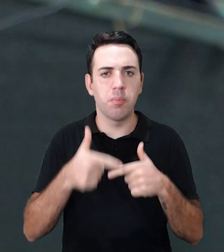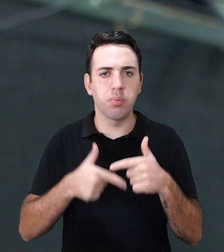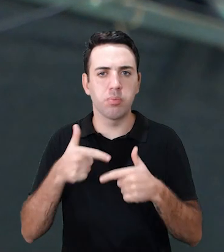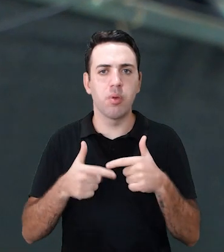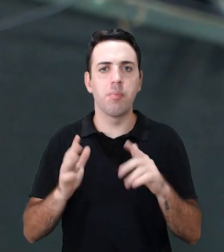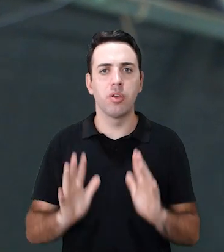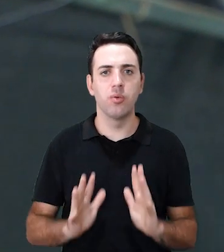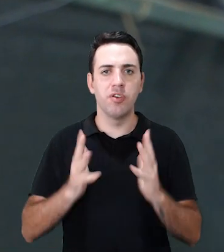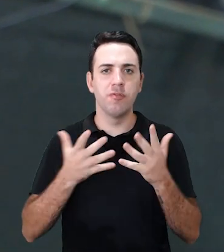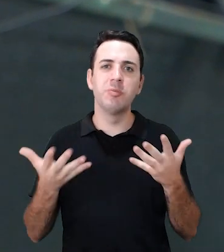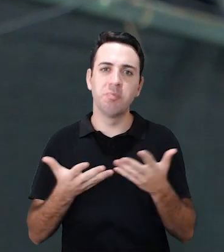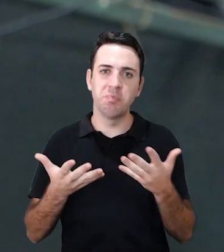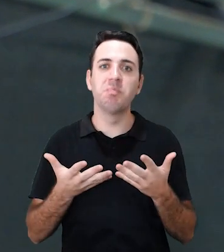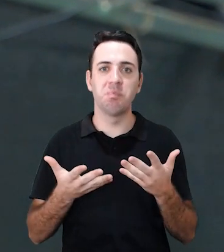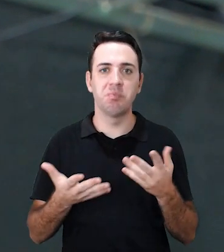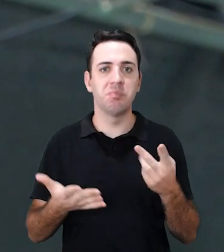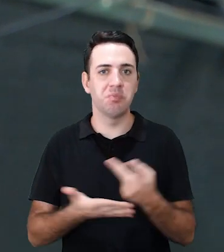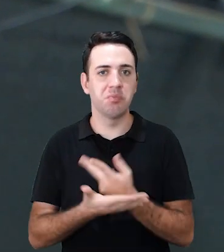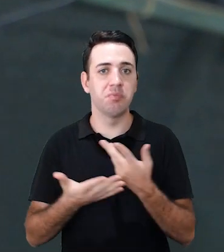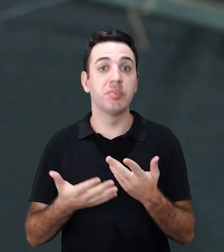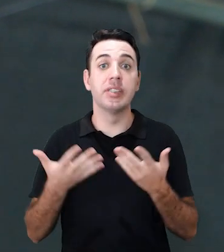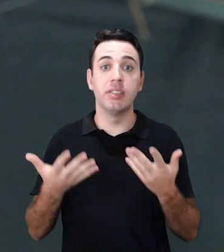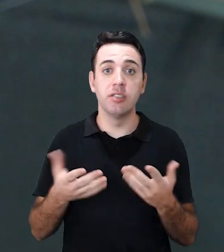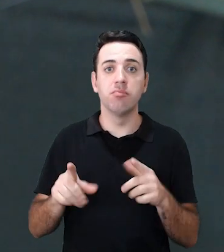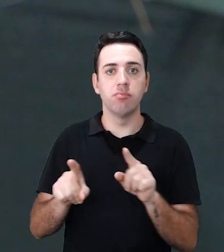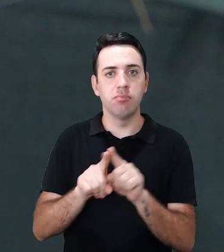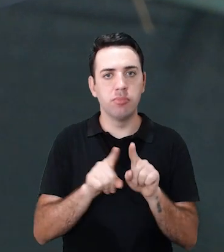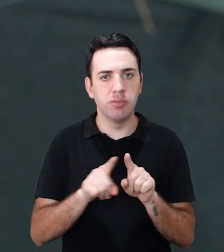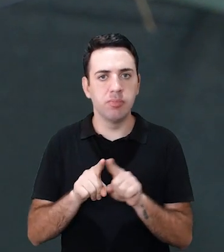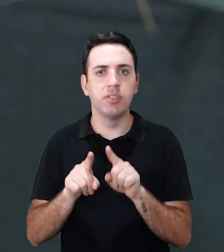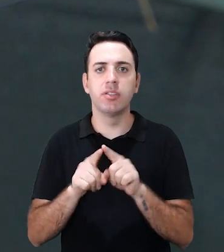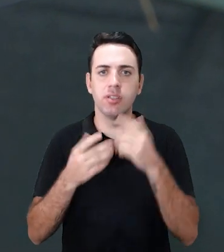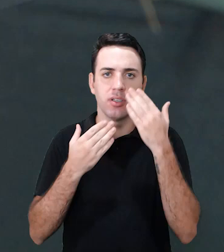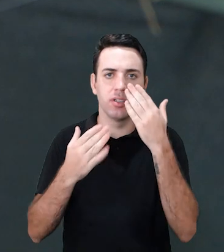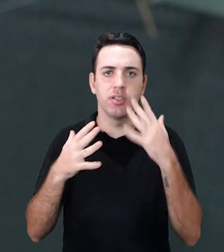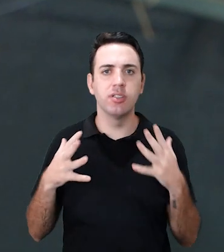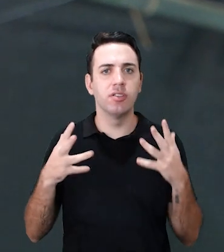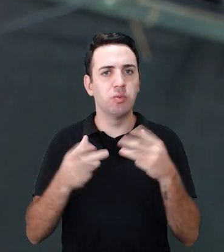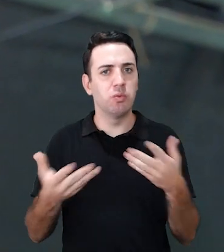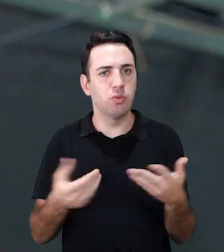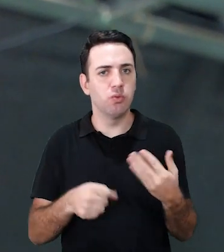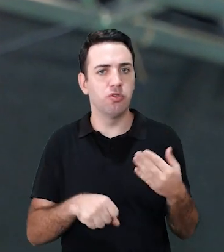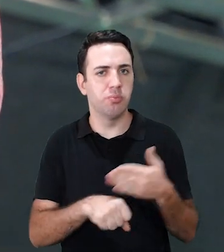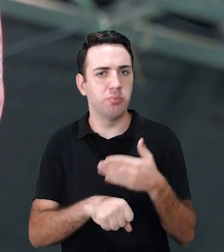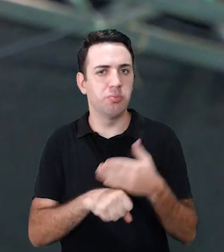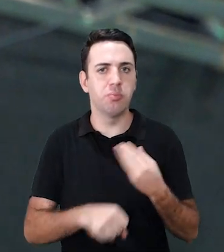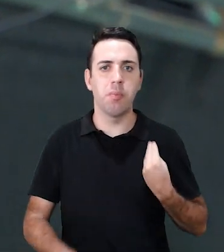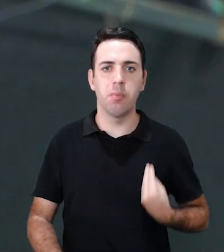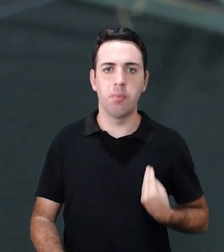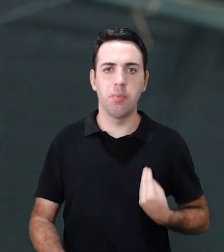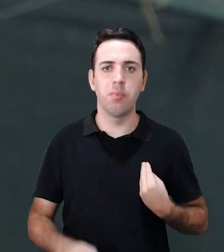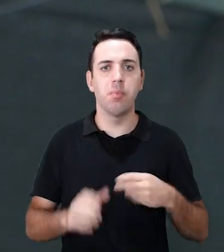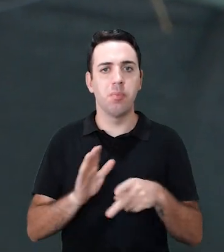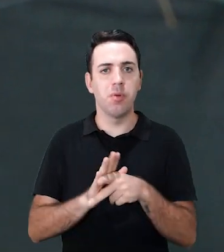esse evento aconteça. E desde já, agradecer a todos vocês que estão aqui para prestigiar